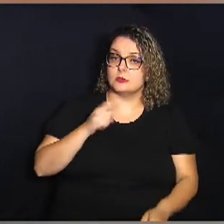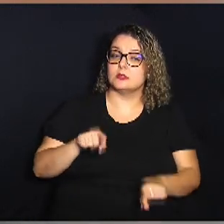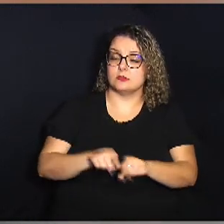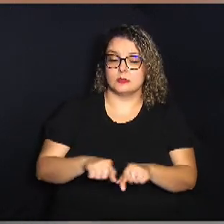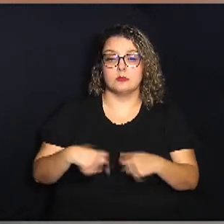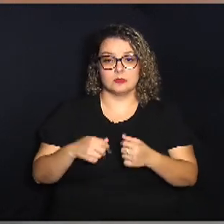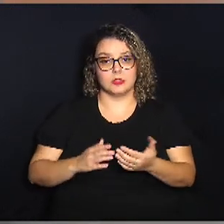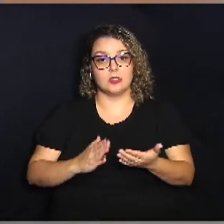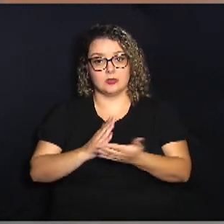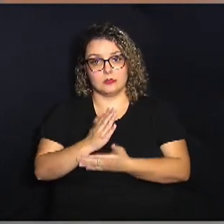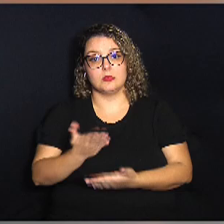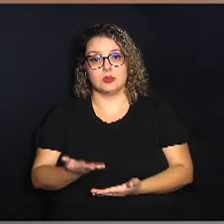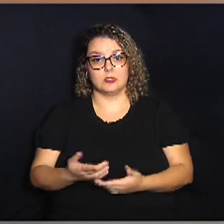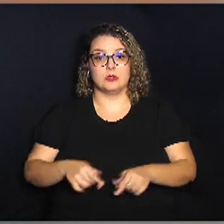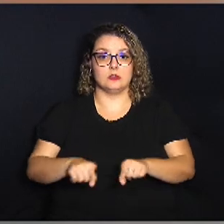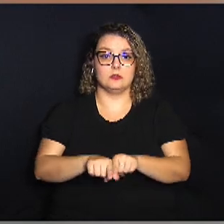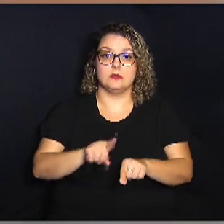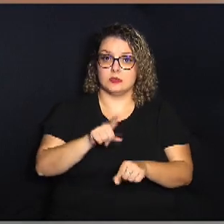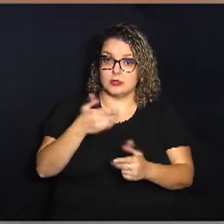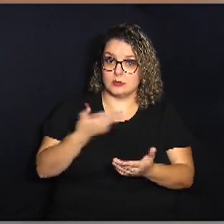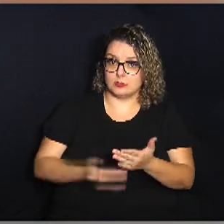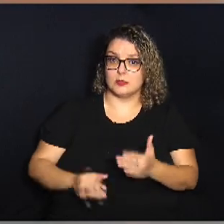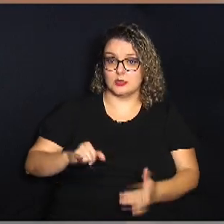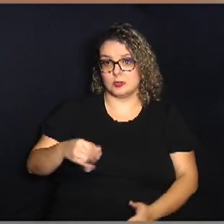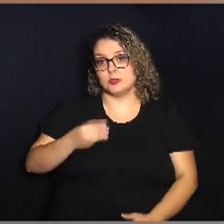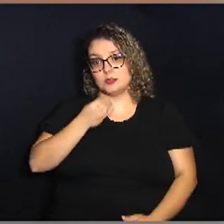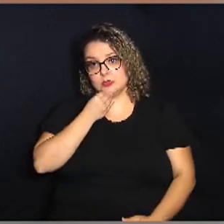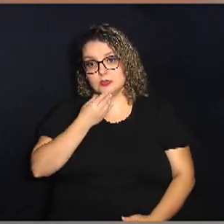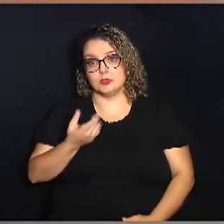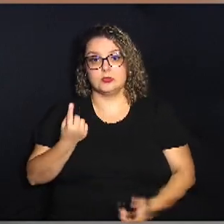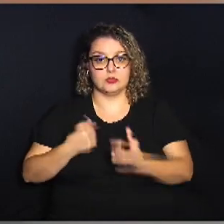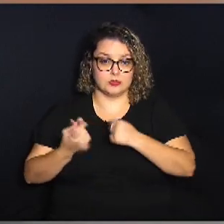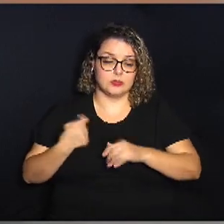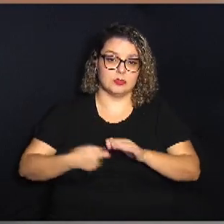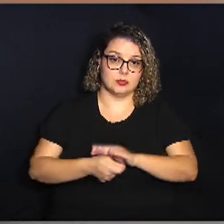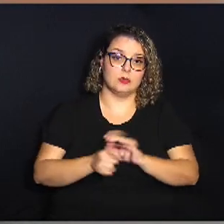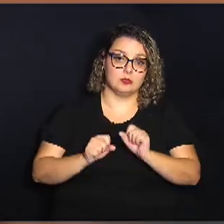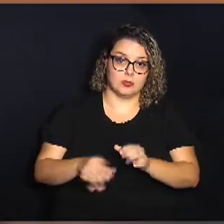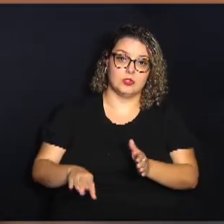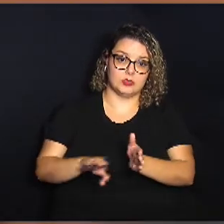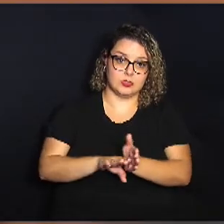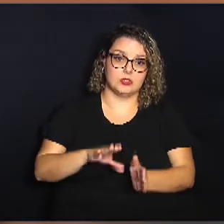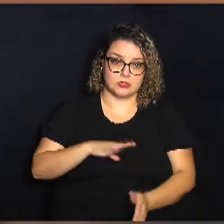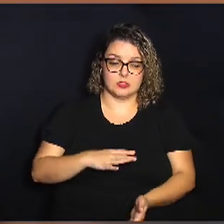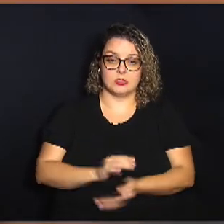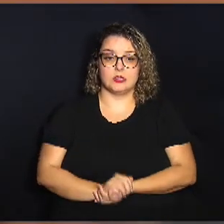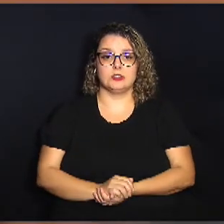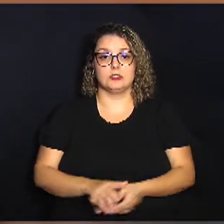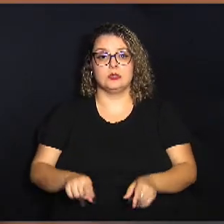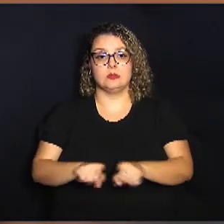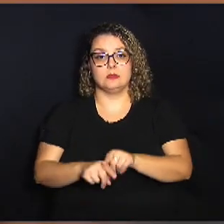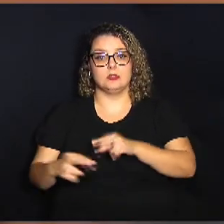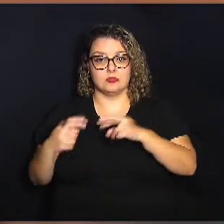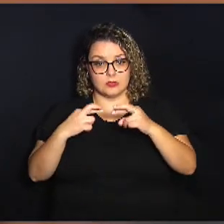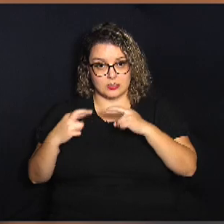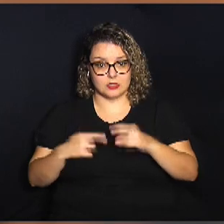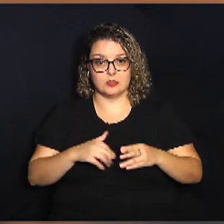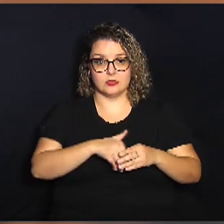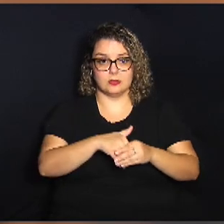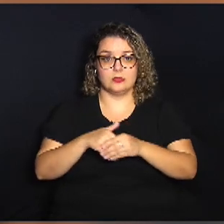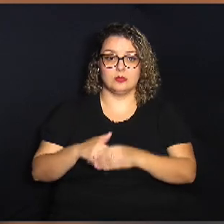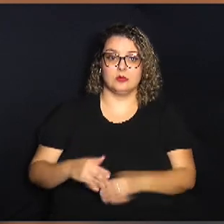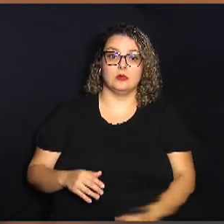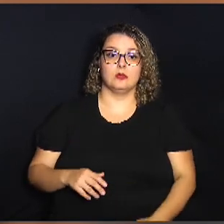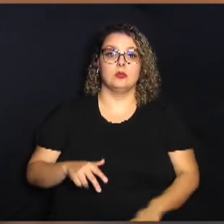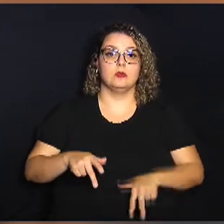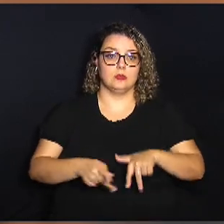aprová-la inclusive para não perder oportunidade de investimentos que podem chegar na cidade também foi analisado e votado o parecer